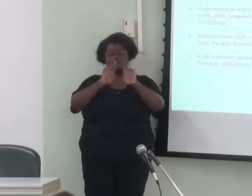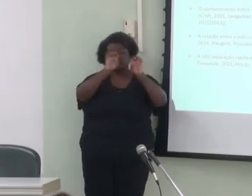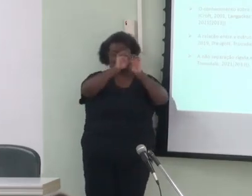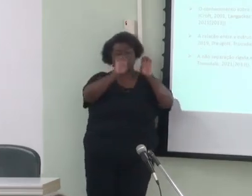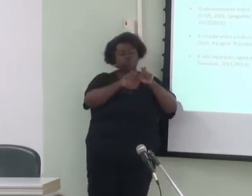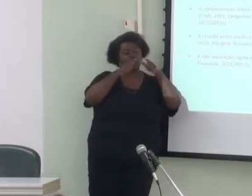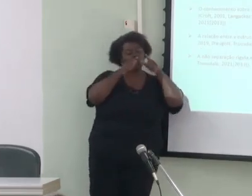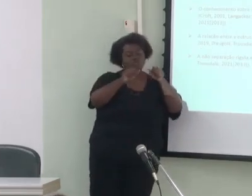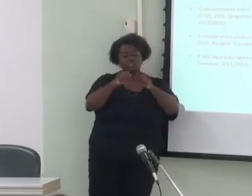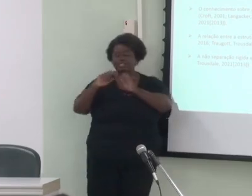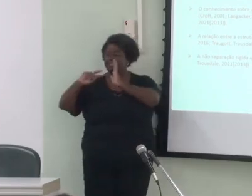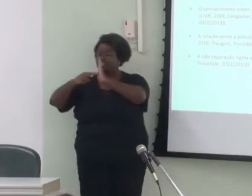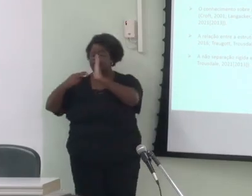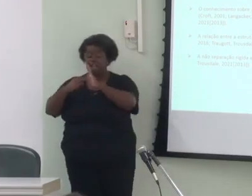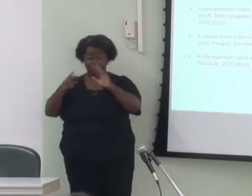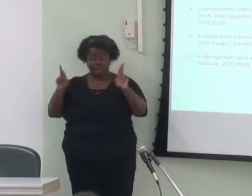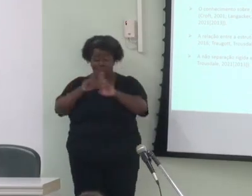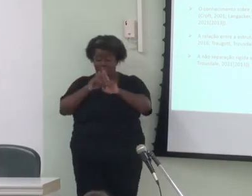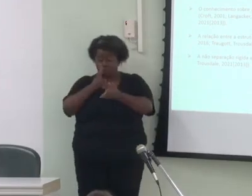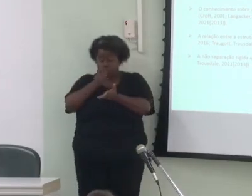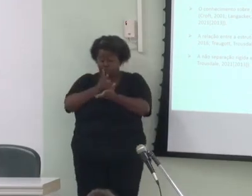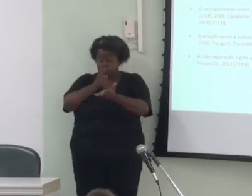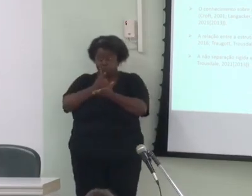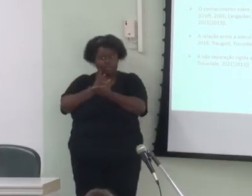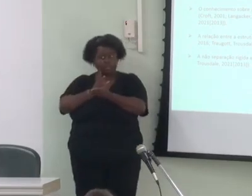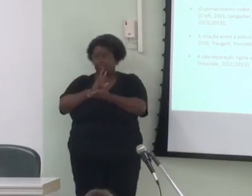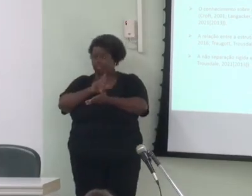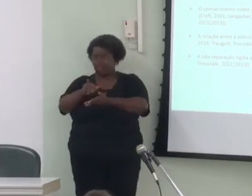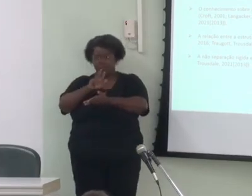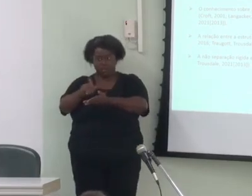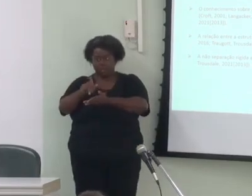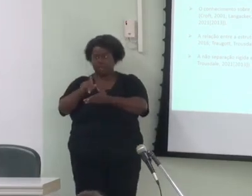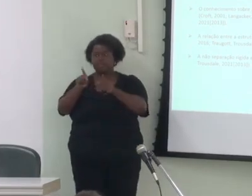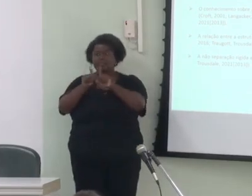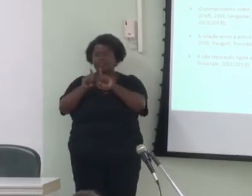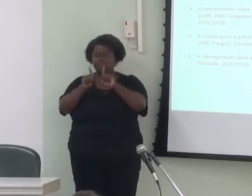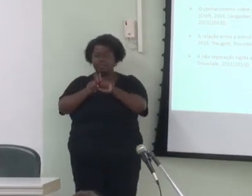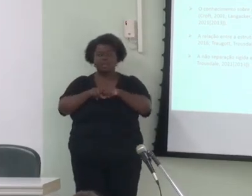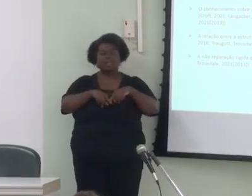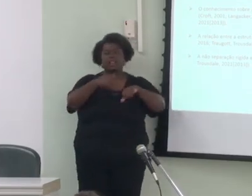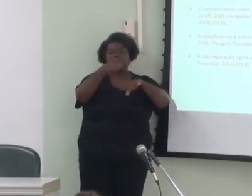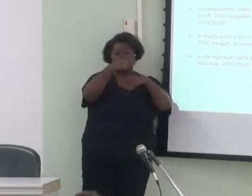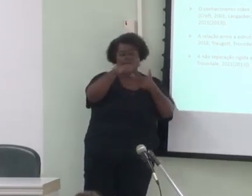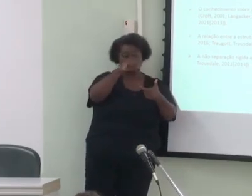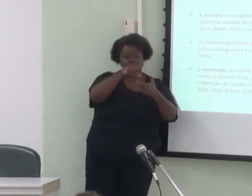significado não é fixa A não separação rígida entre léxico e gramática